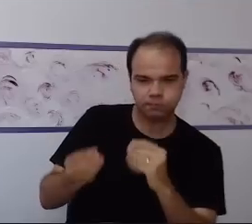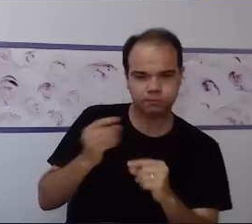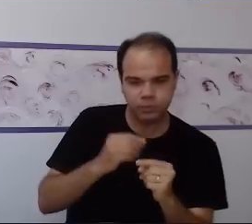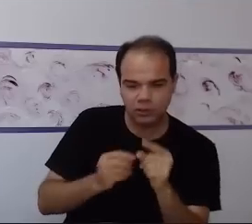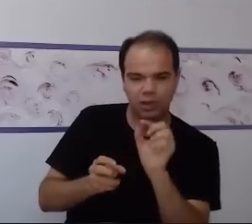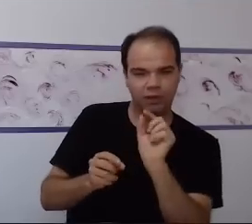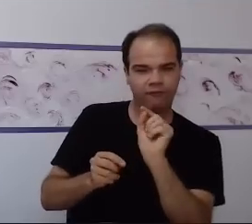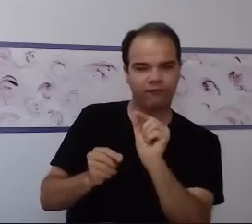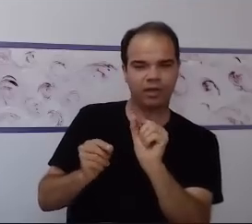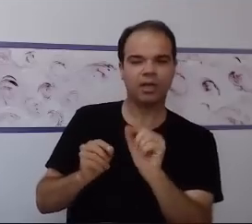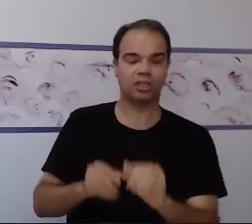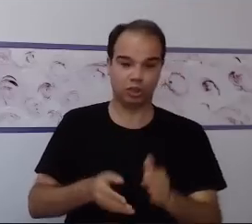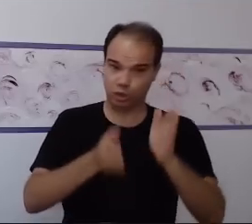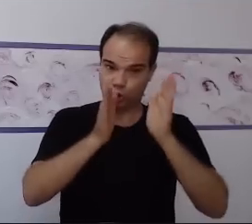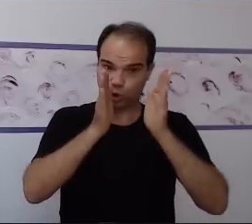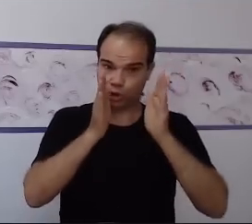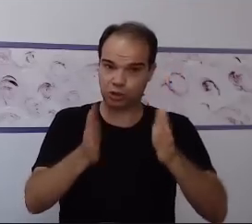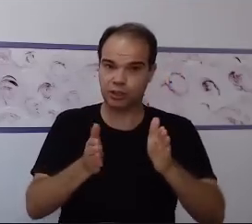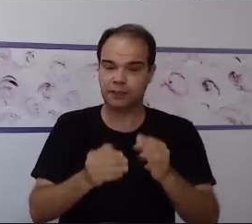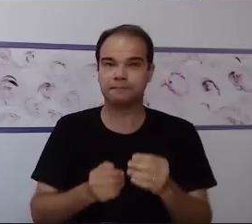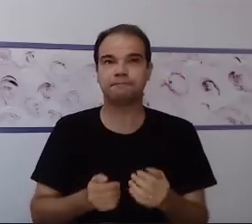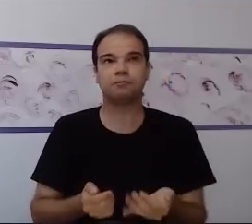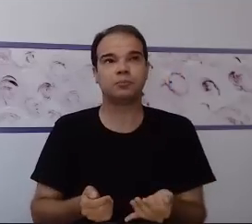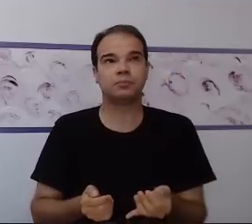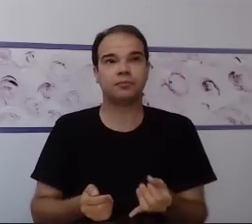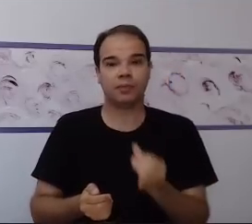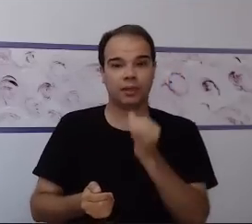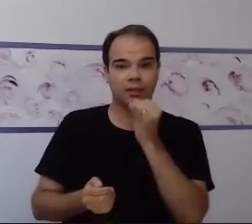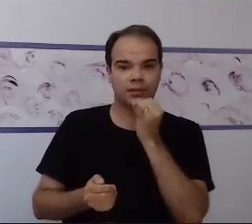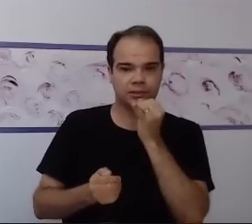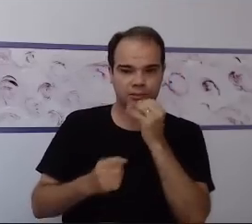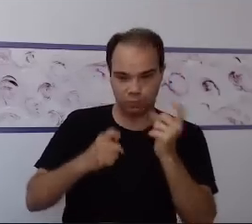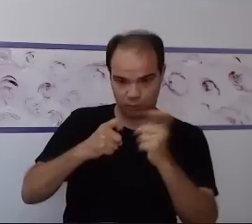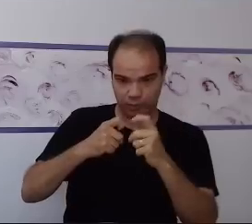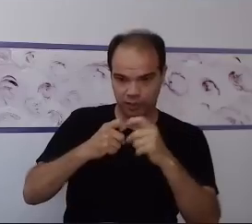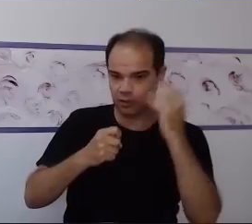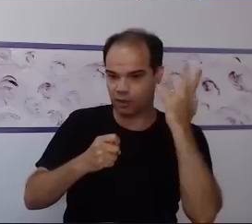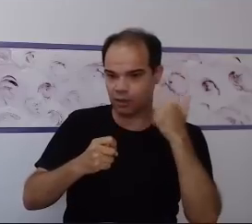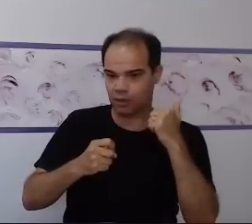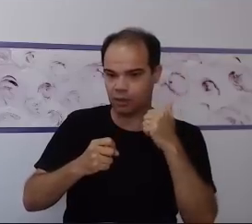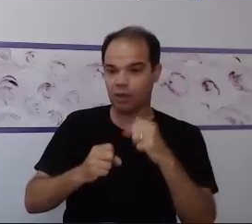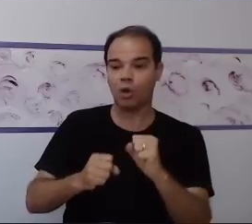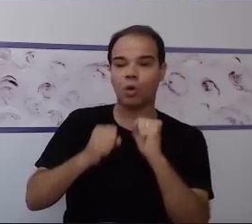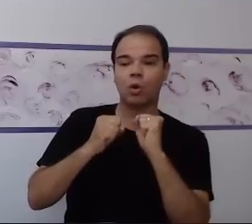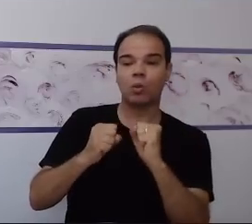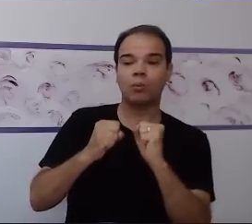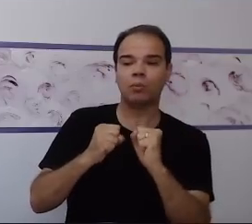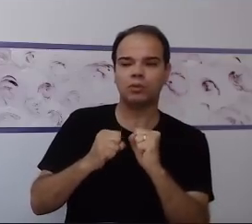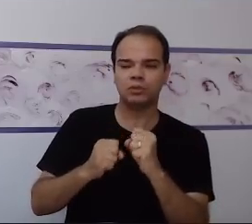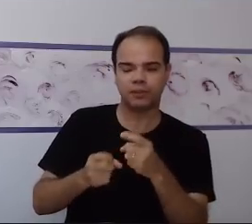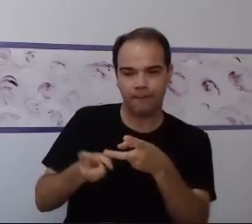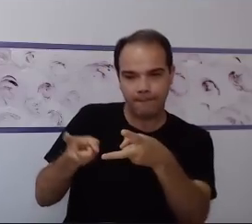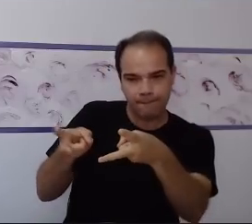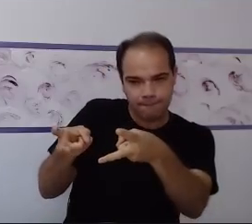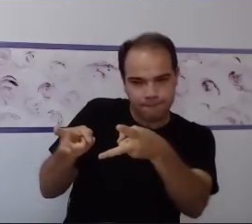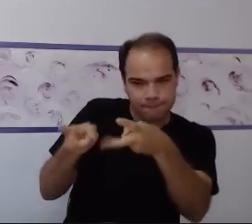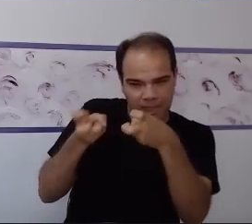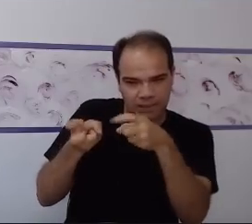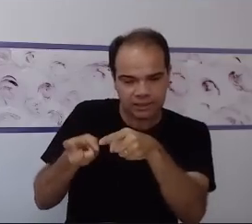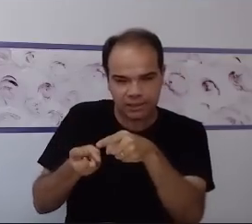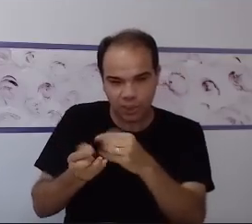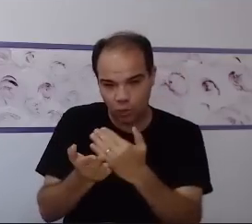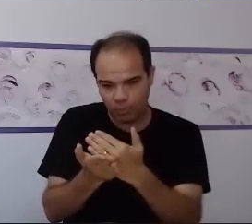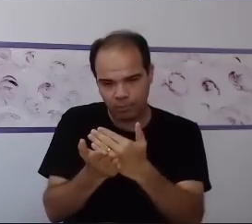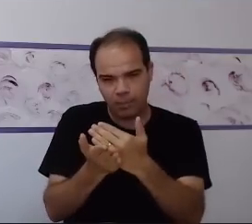tem aí, já foi decretado que os pediatras podem utilizar o M-Chat. Quando a criança começa a aparecer alguns indícios